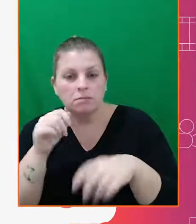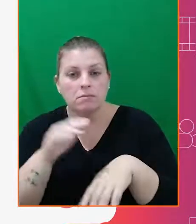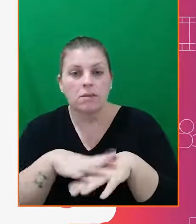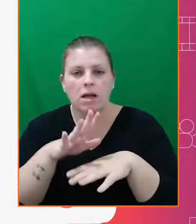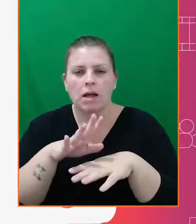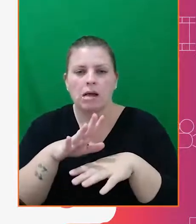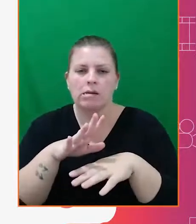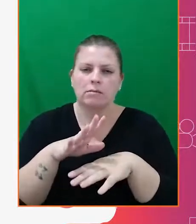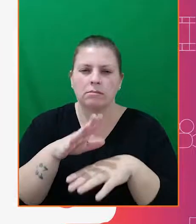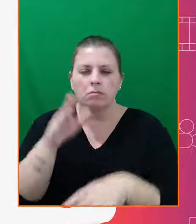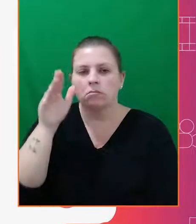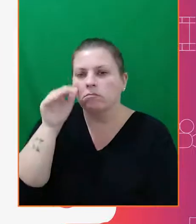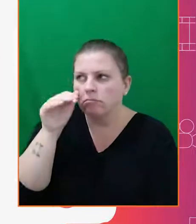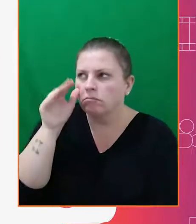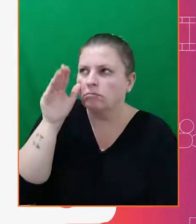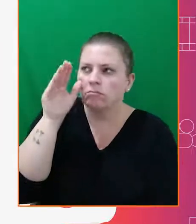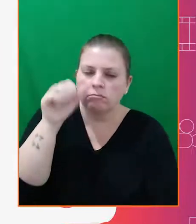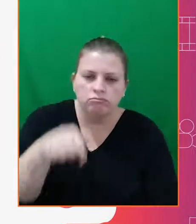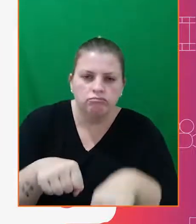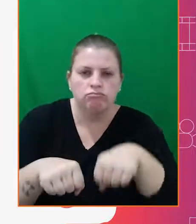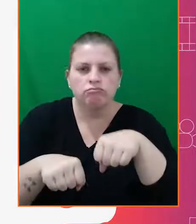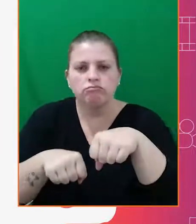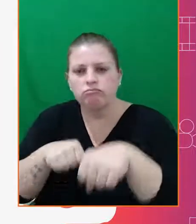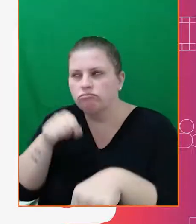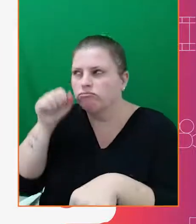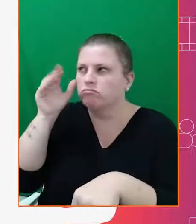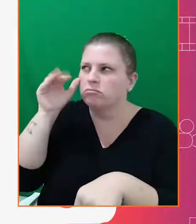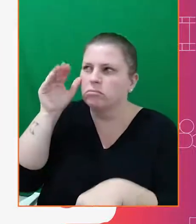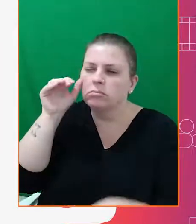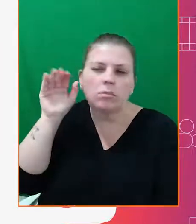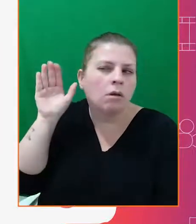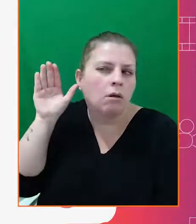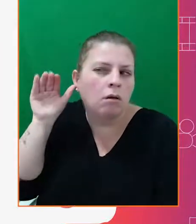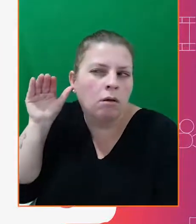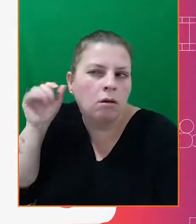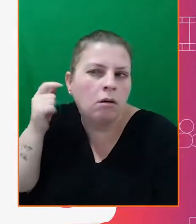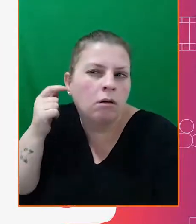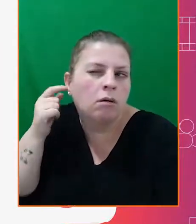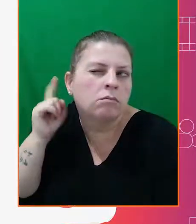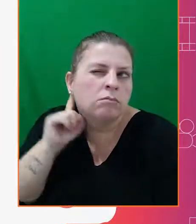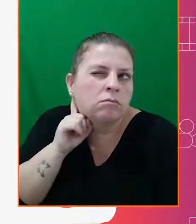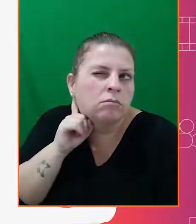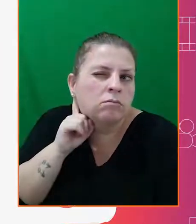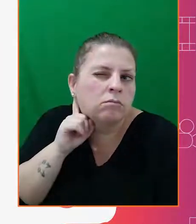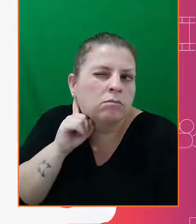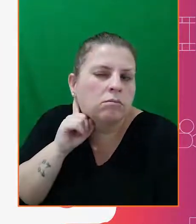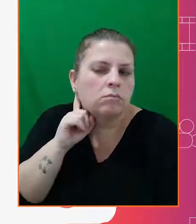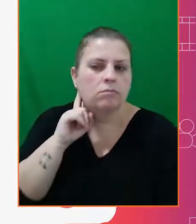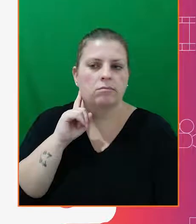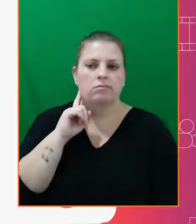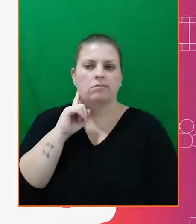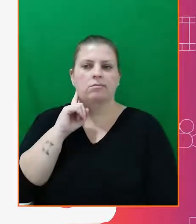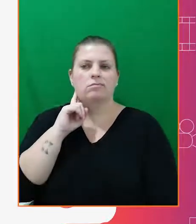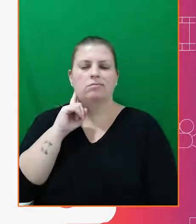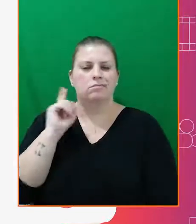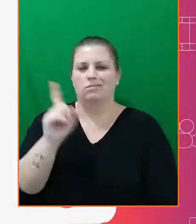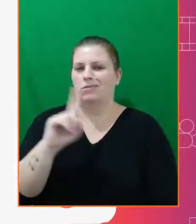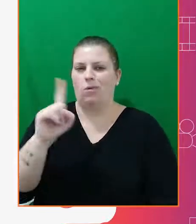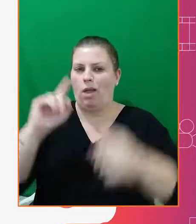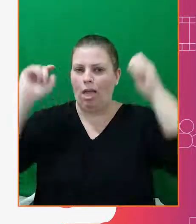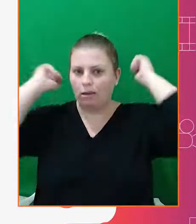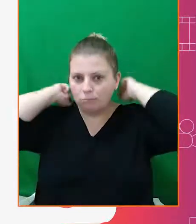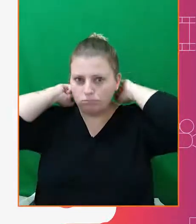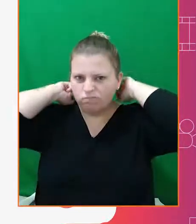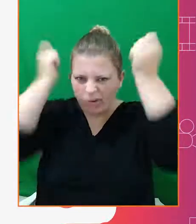observando alguma coisa ou ouvindo uma fofoca por trás da porta do que pensando em bater